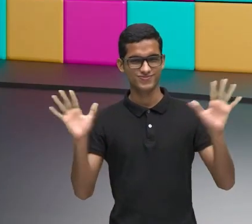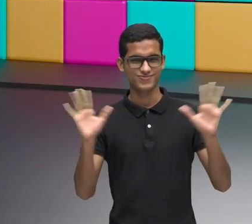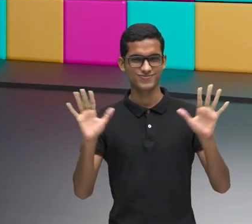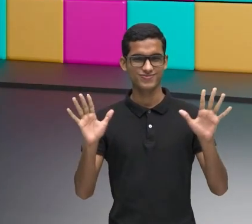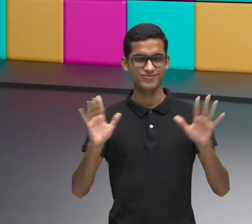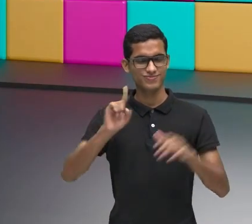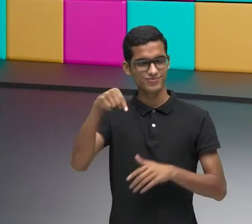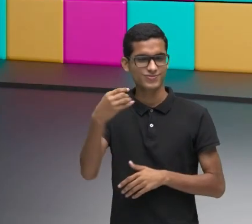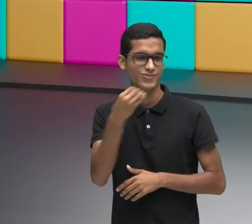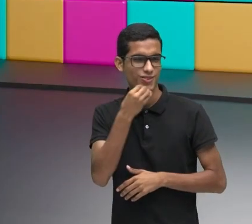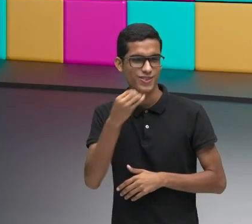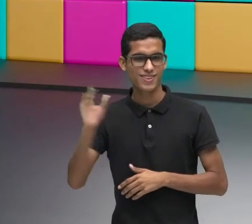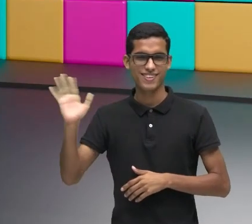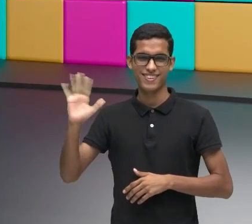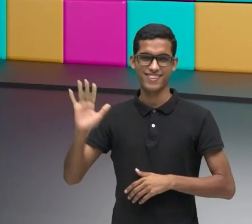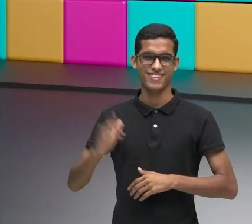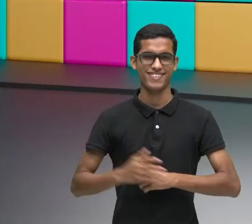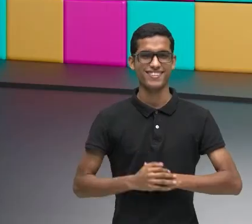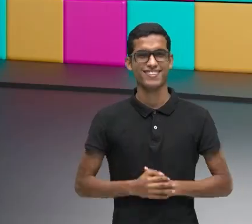Até a próxima